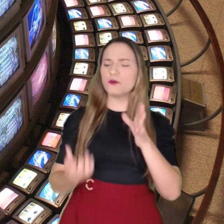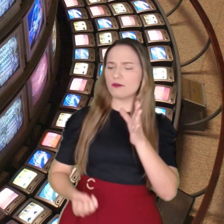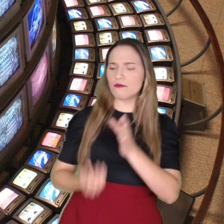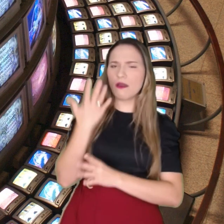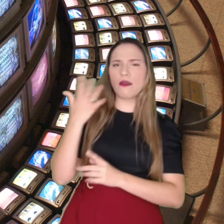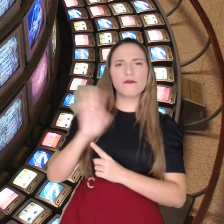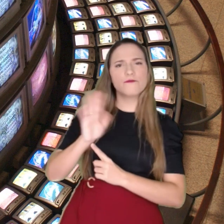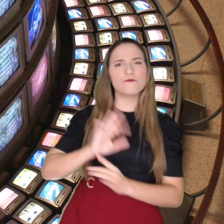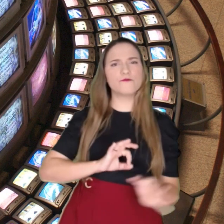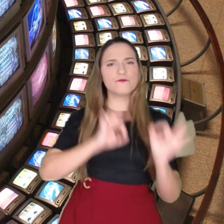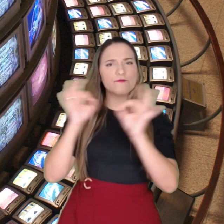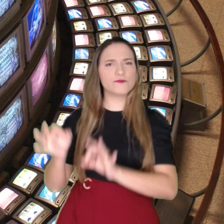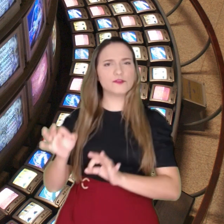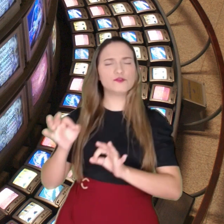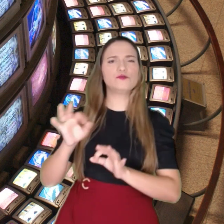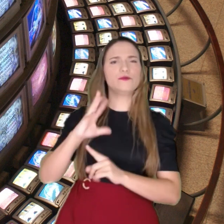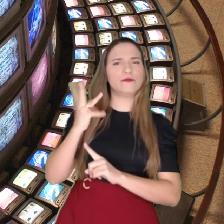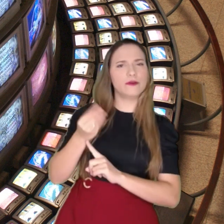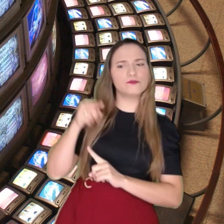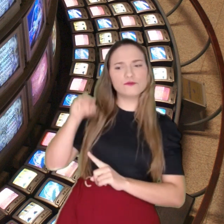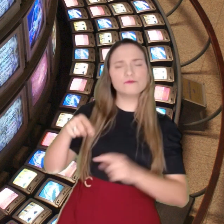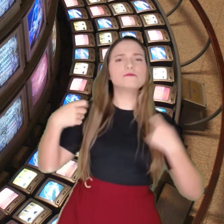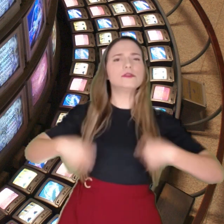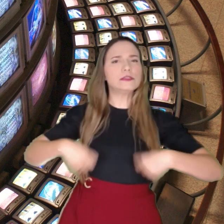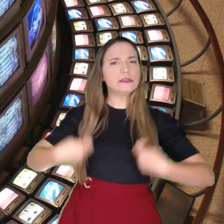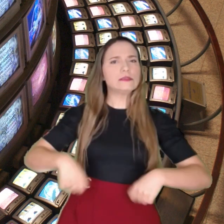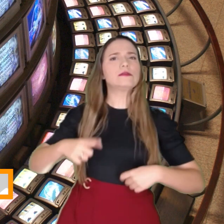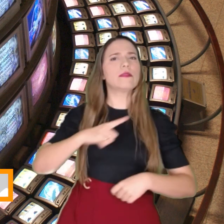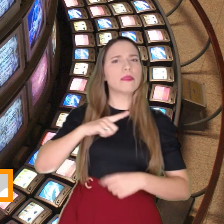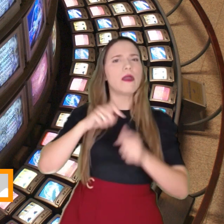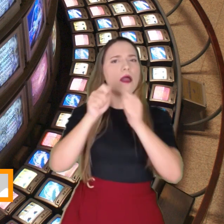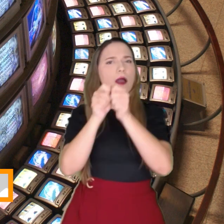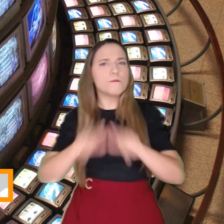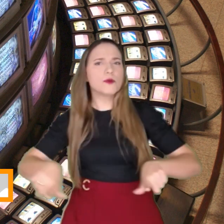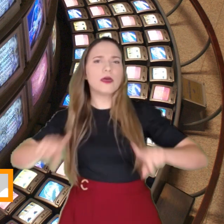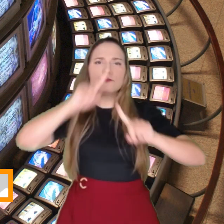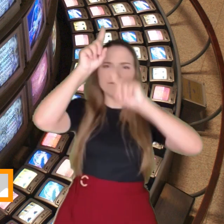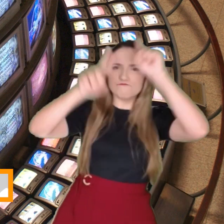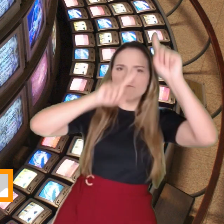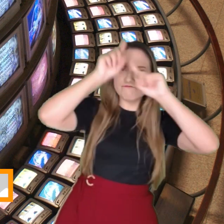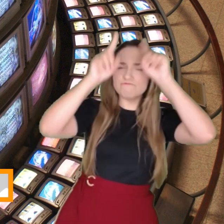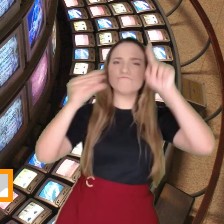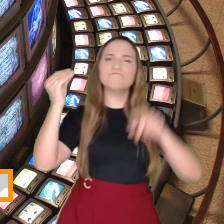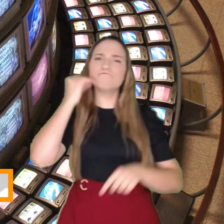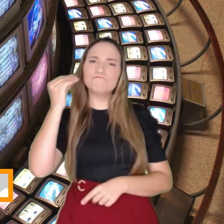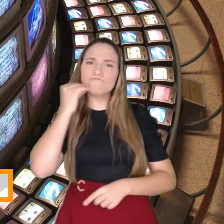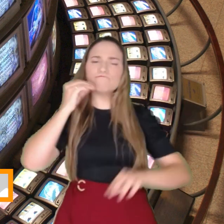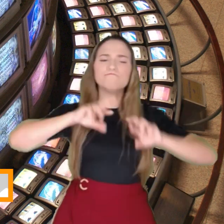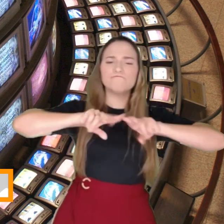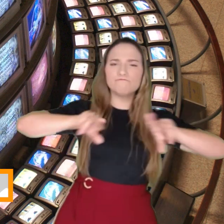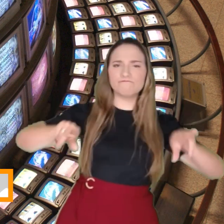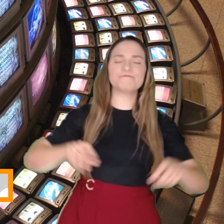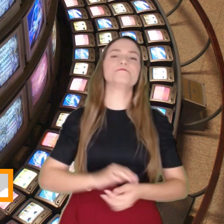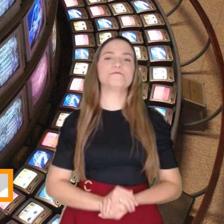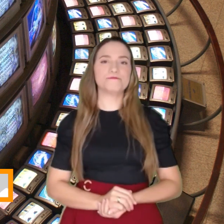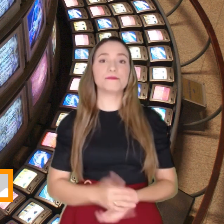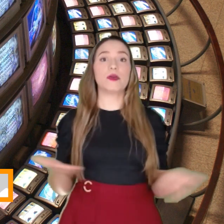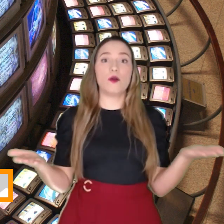Criar uma videoarte implica adotar uma abordagem criativa e experimental.